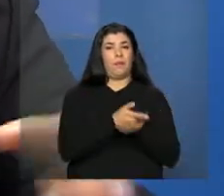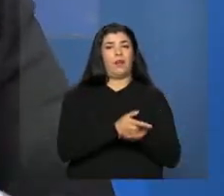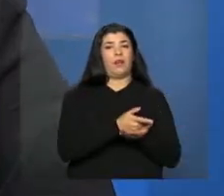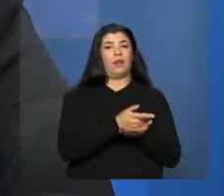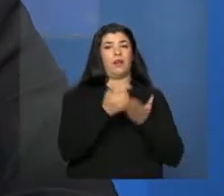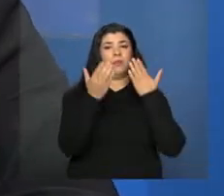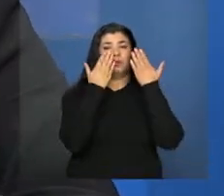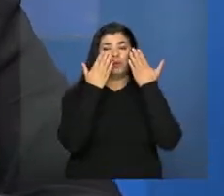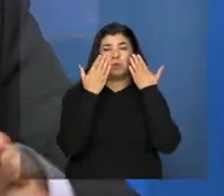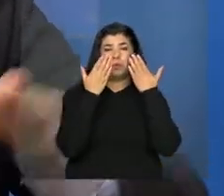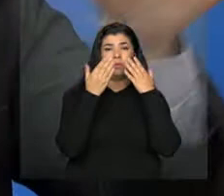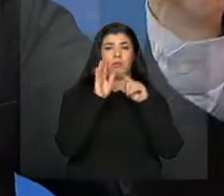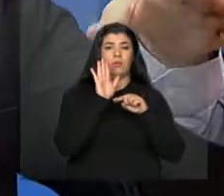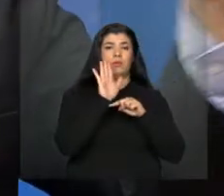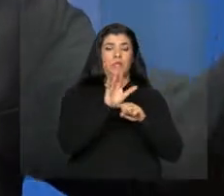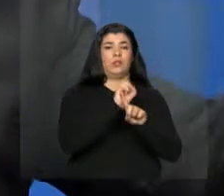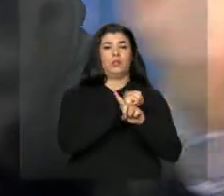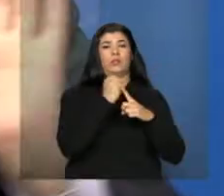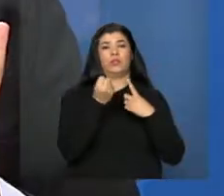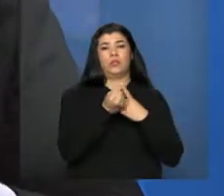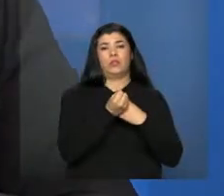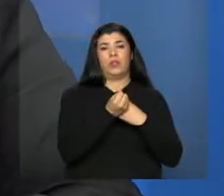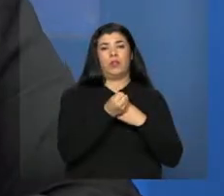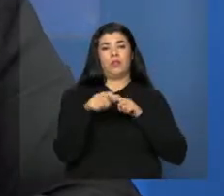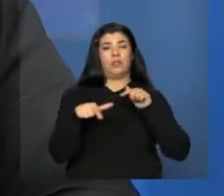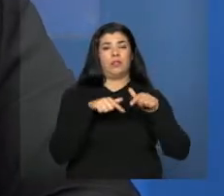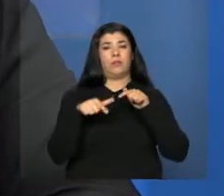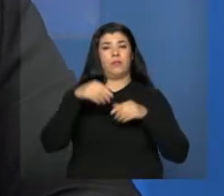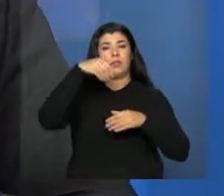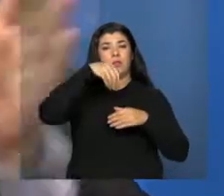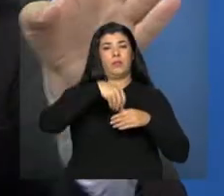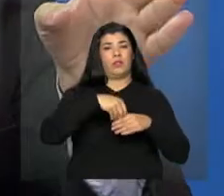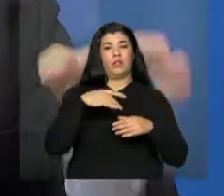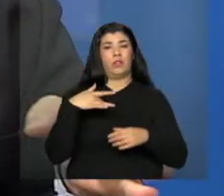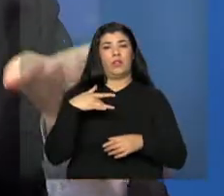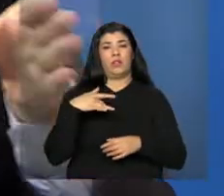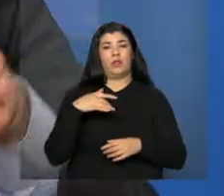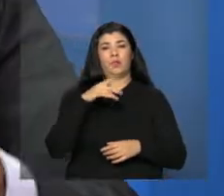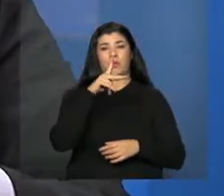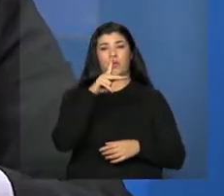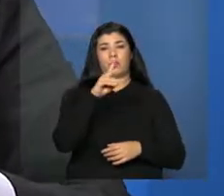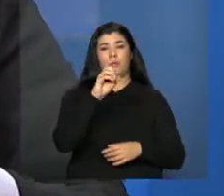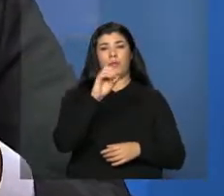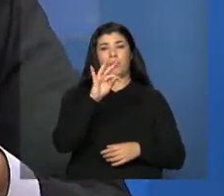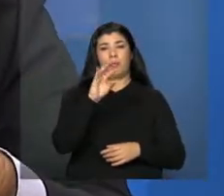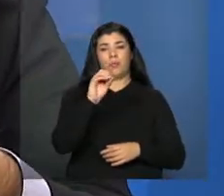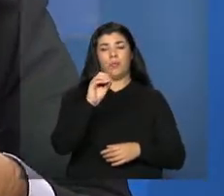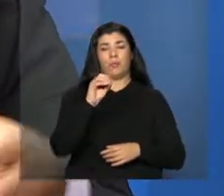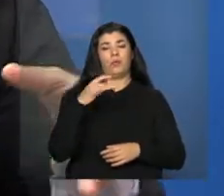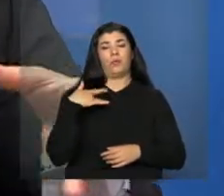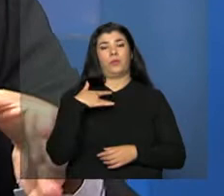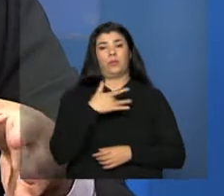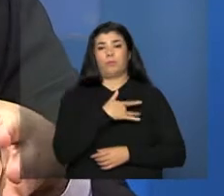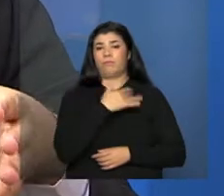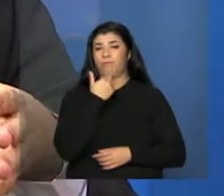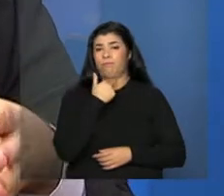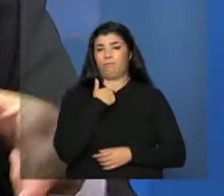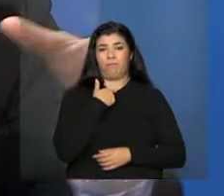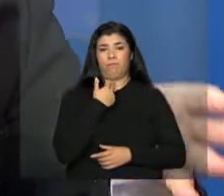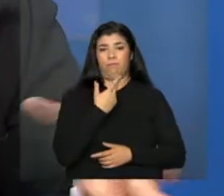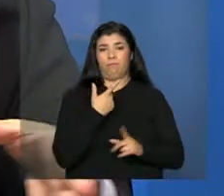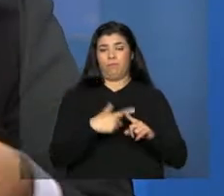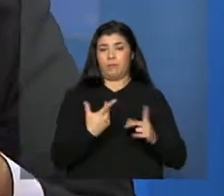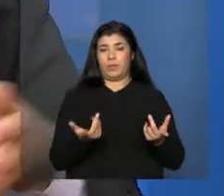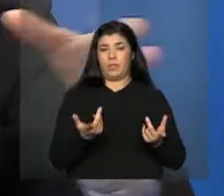assistente social que está lá, por exemplo, no posto de saúde. Ele tem uma finalidade. A finalidade é a